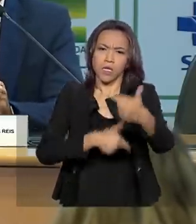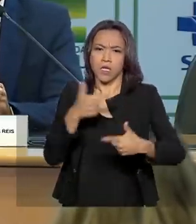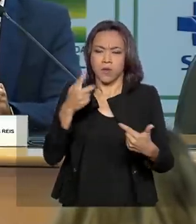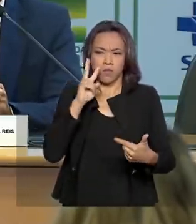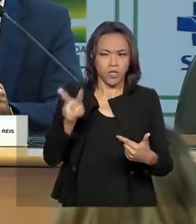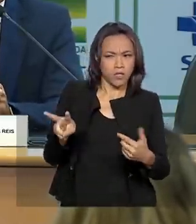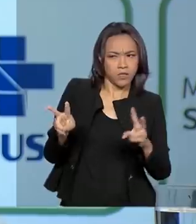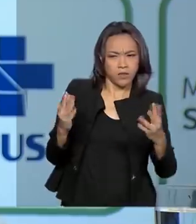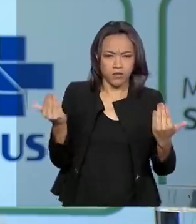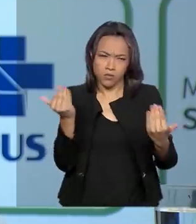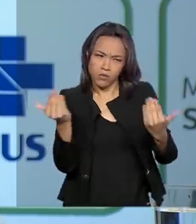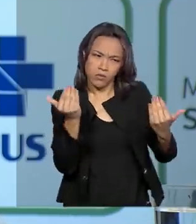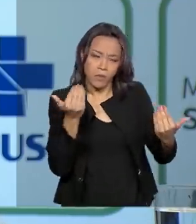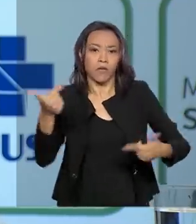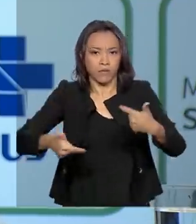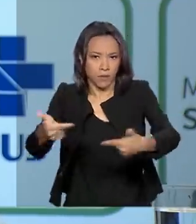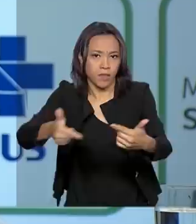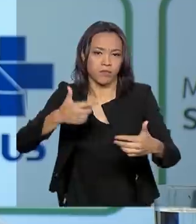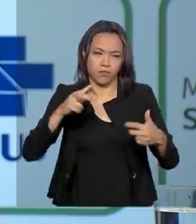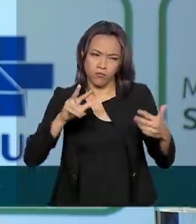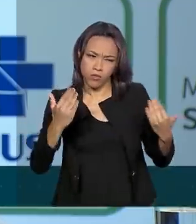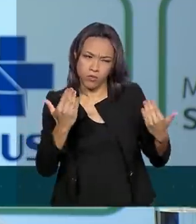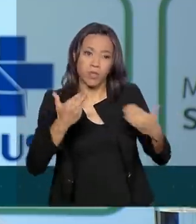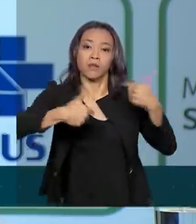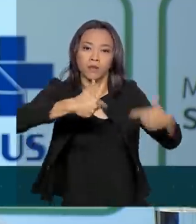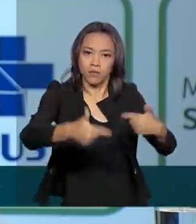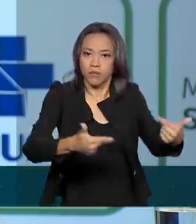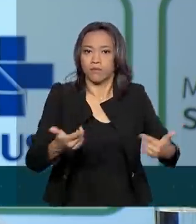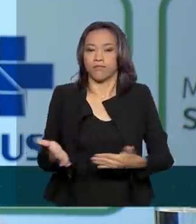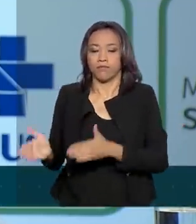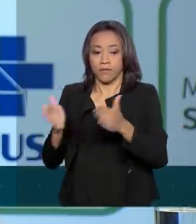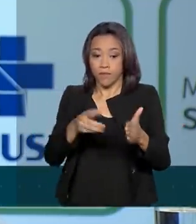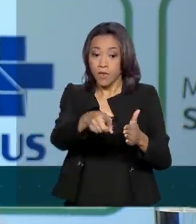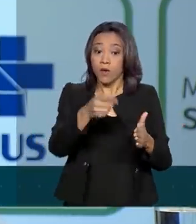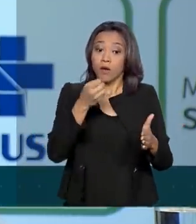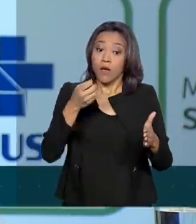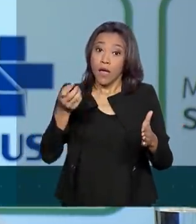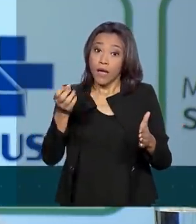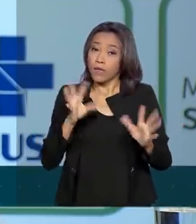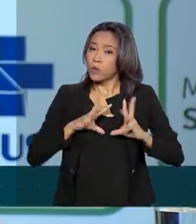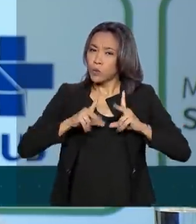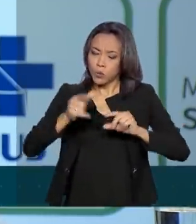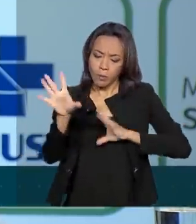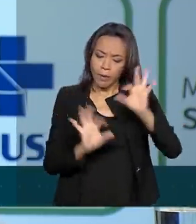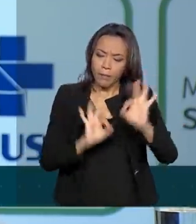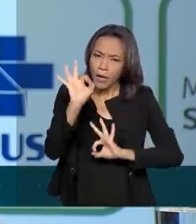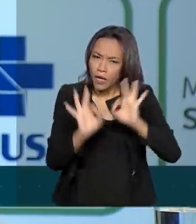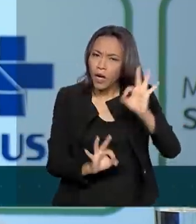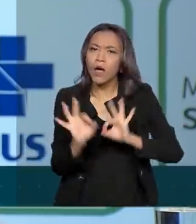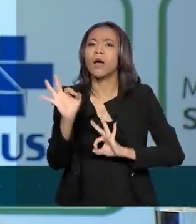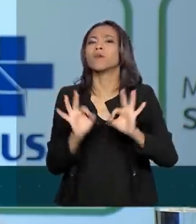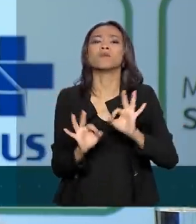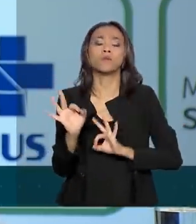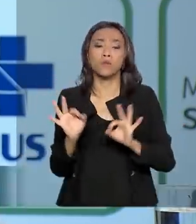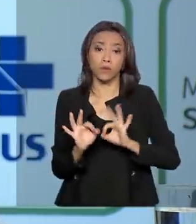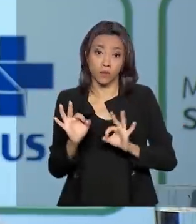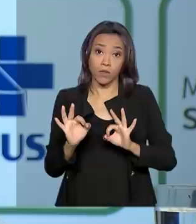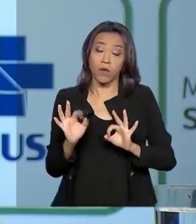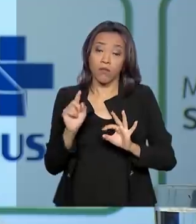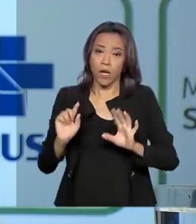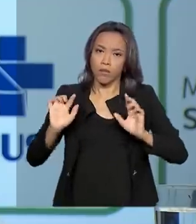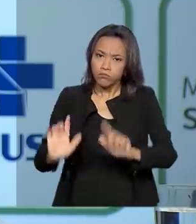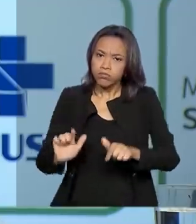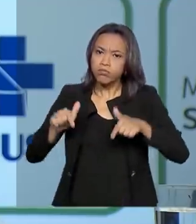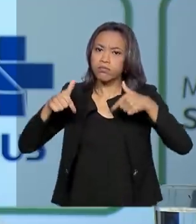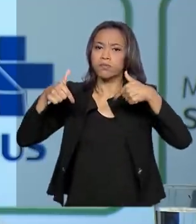cenários possíveis. A obrigação nossa é deixar as coisas todas preparadas, os serviços preparados para atuarem